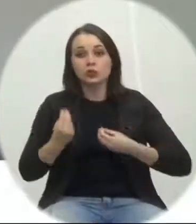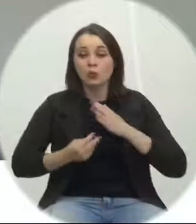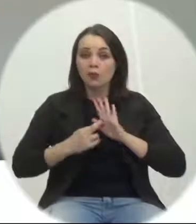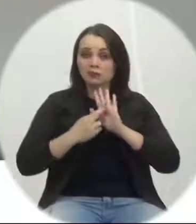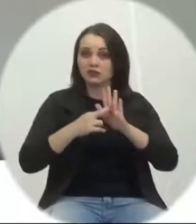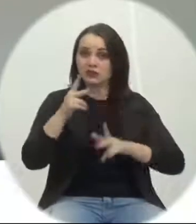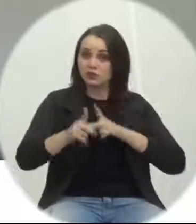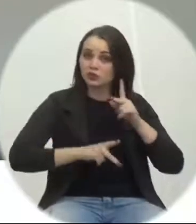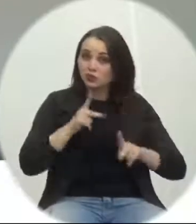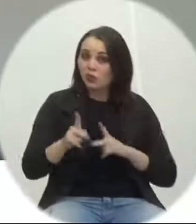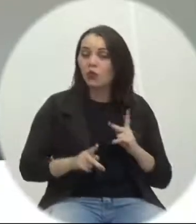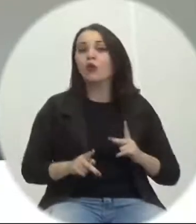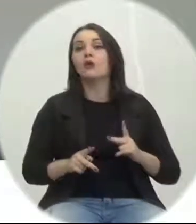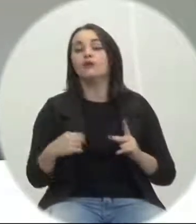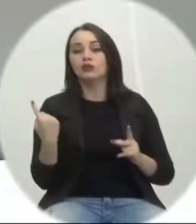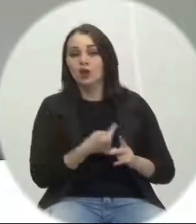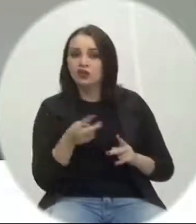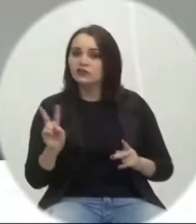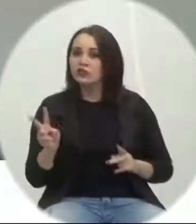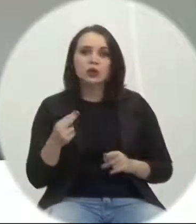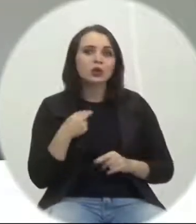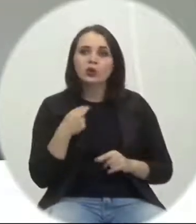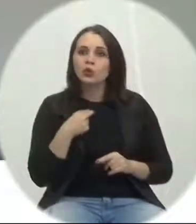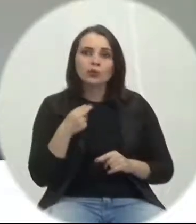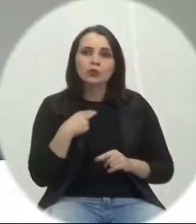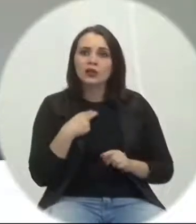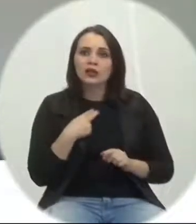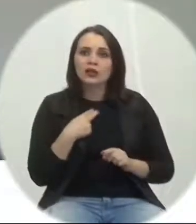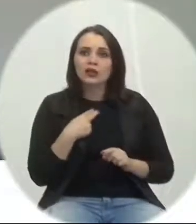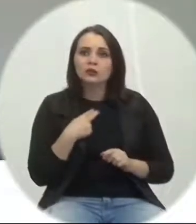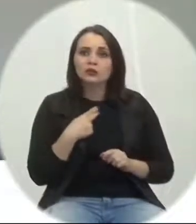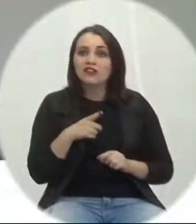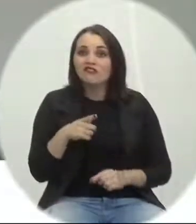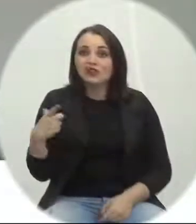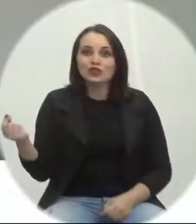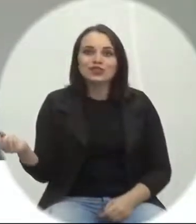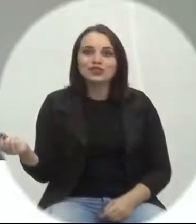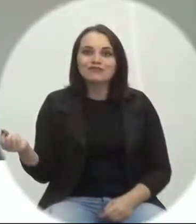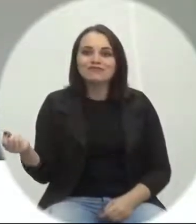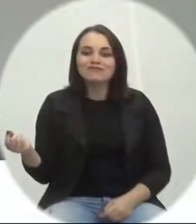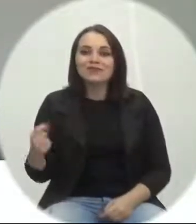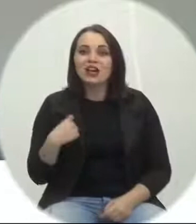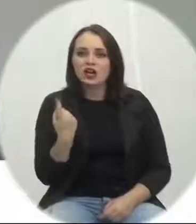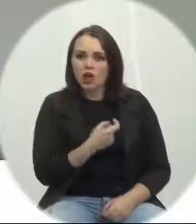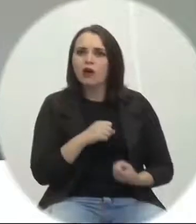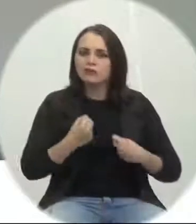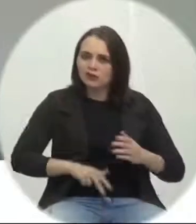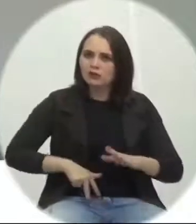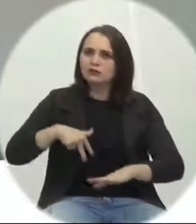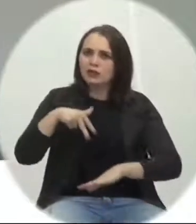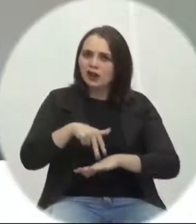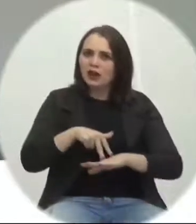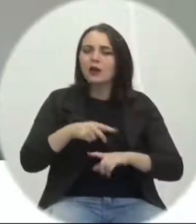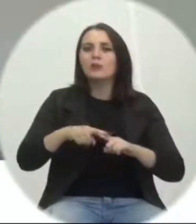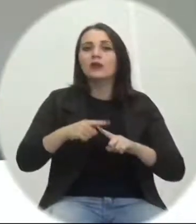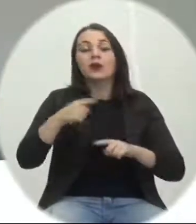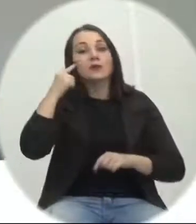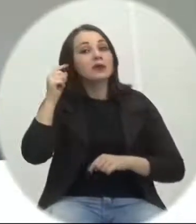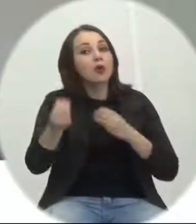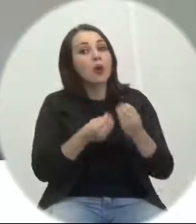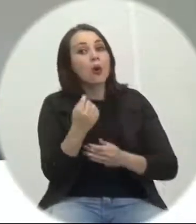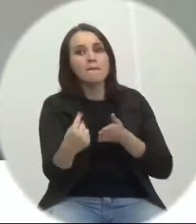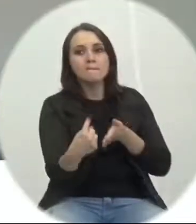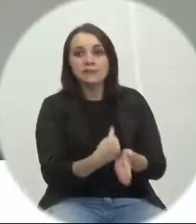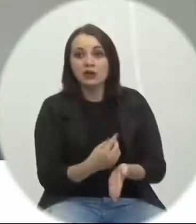povo, nós não podemos nos esconder nesse momento tão delicado, porque eu penso que assim como perguntaram para mim,